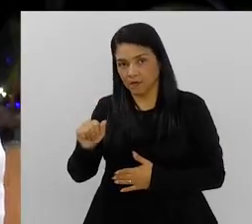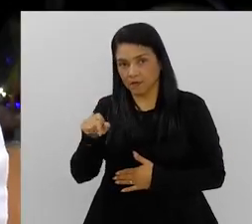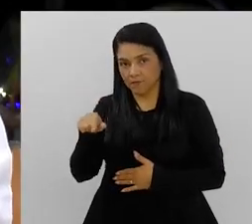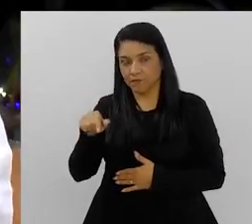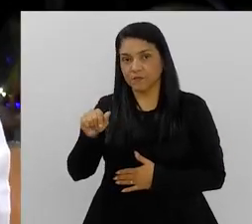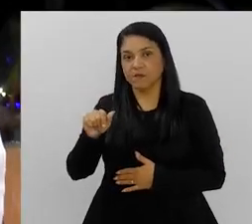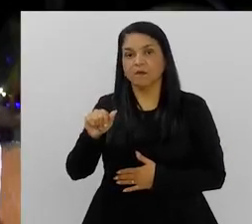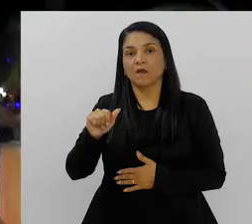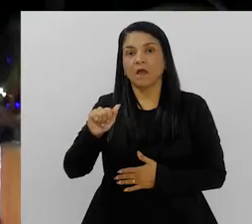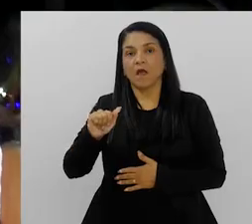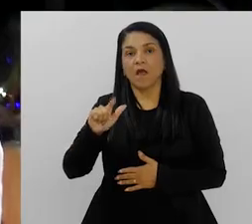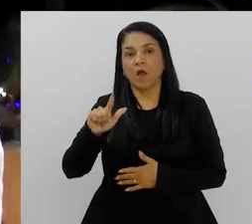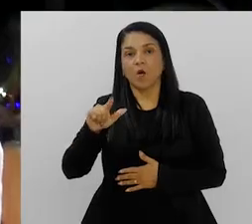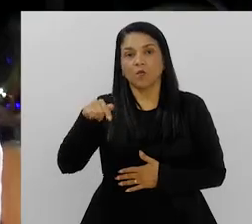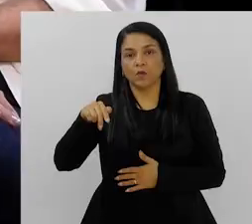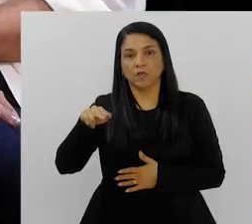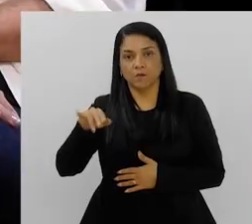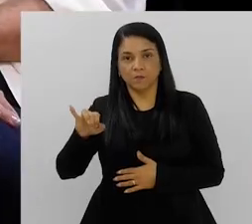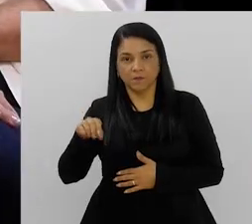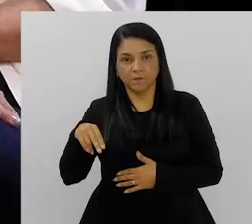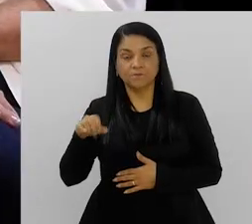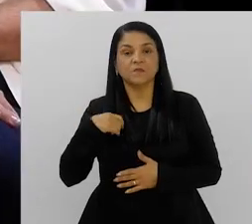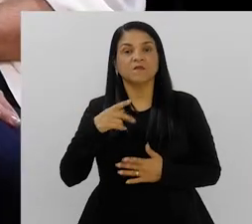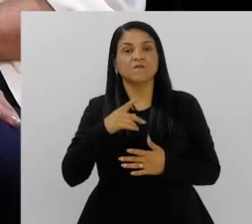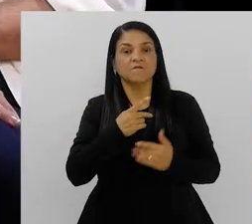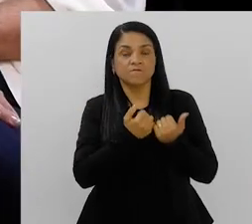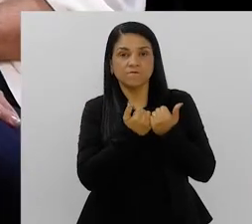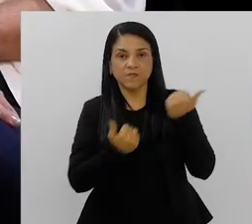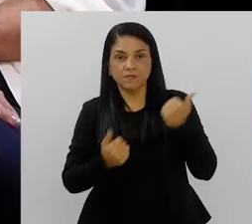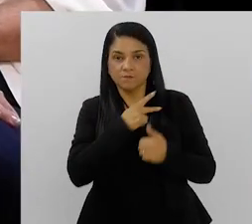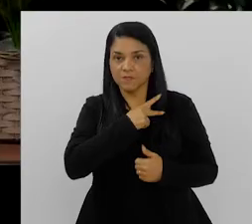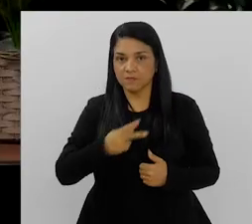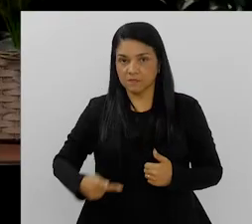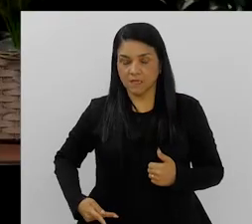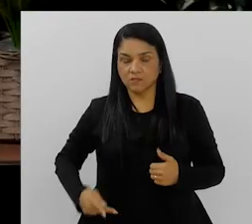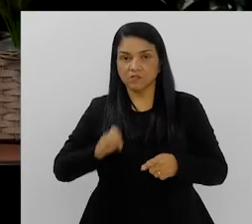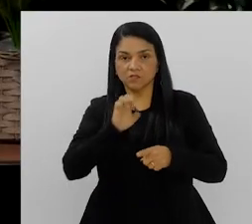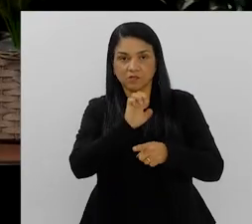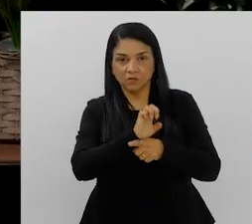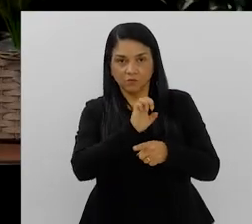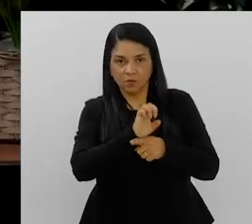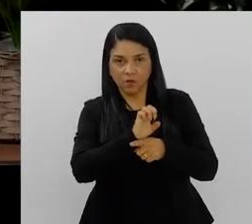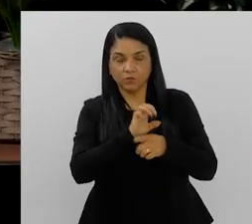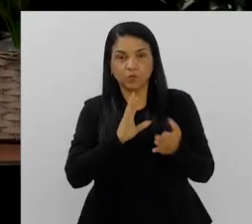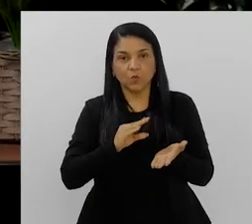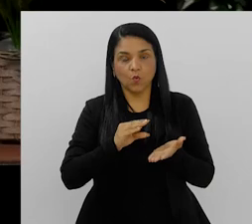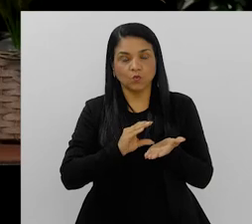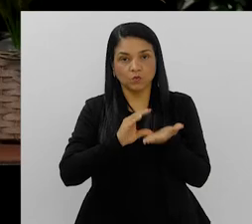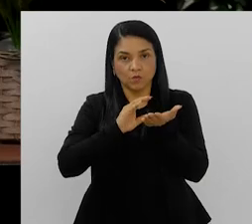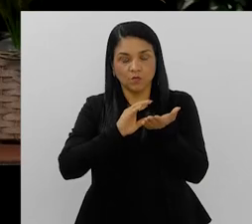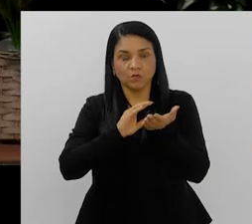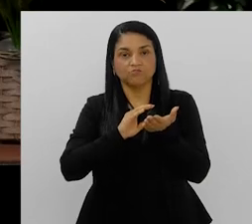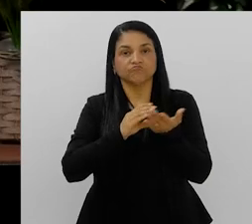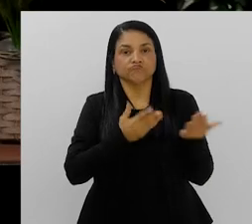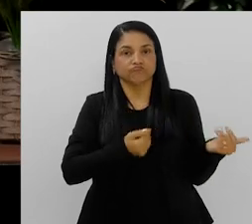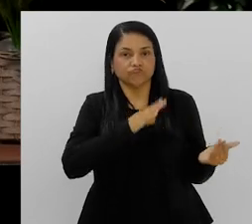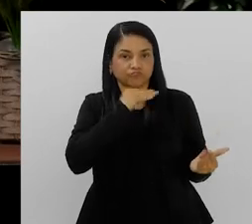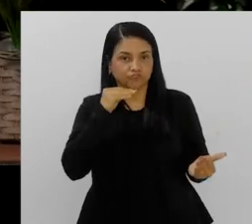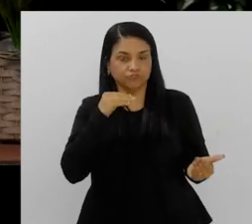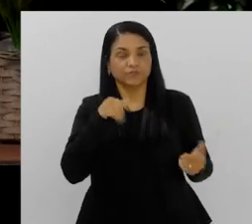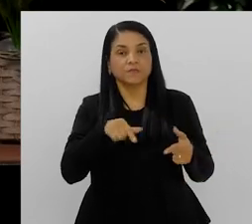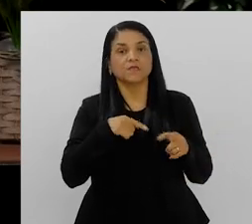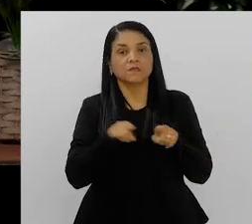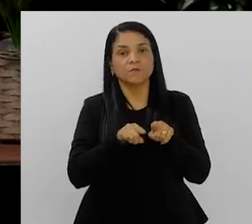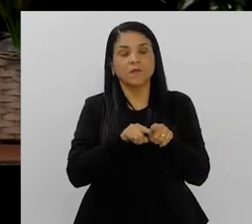Alckmin que é vice-presidenta do Conselho Estadual dos Direitos da Criança e do Adolescente e membro do CONANDA,